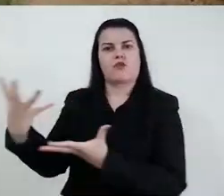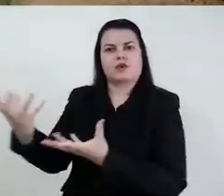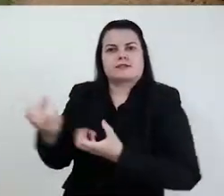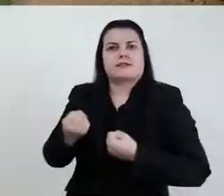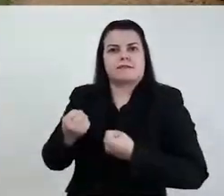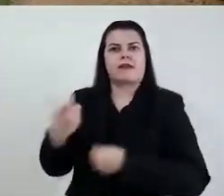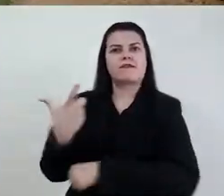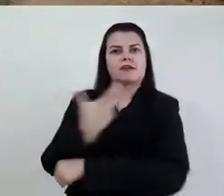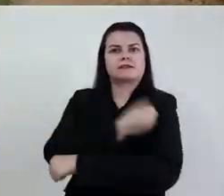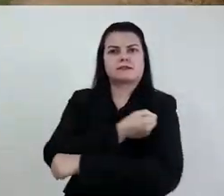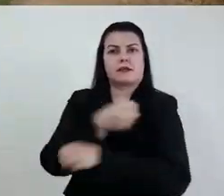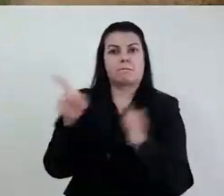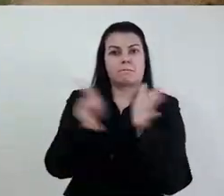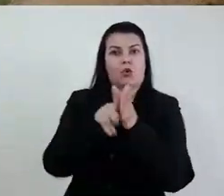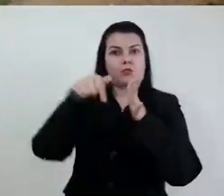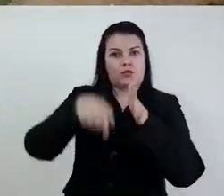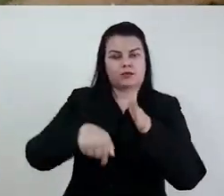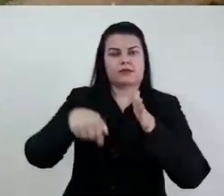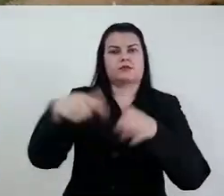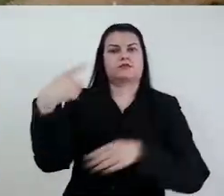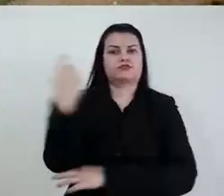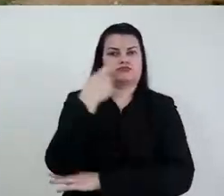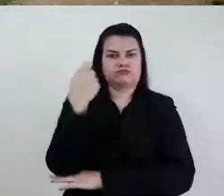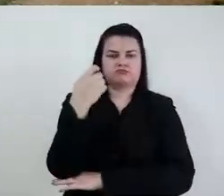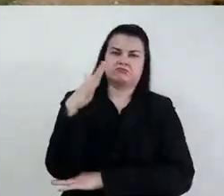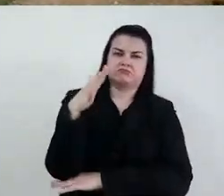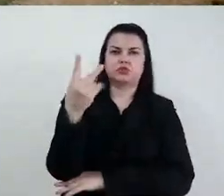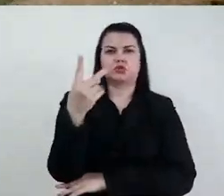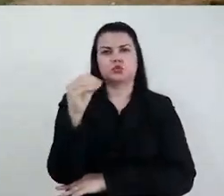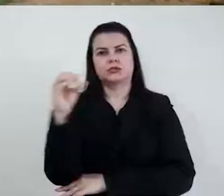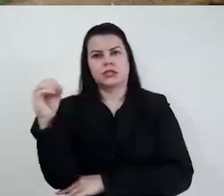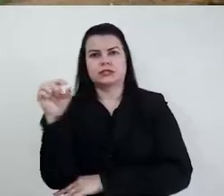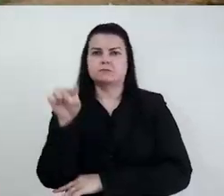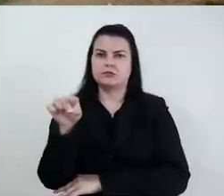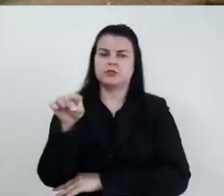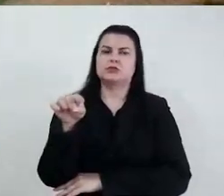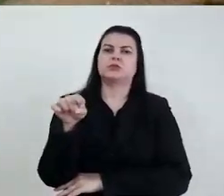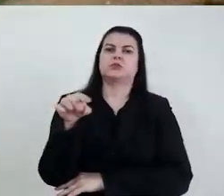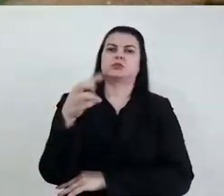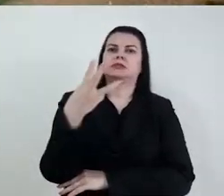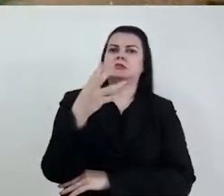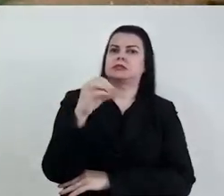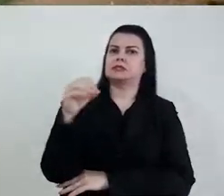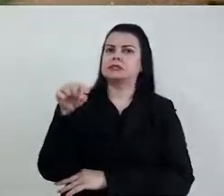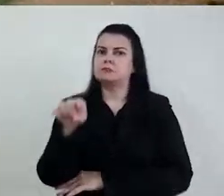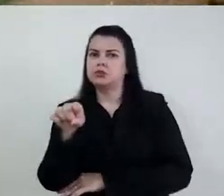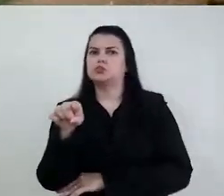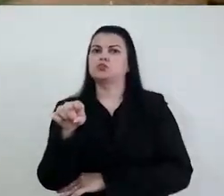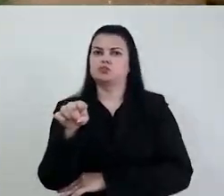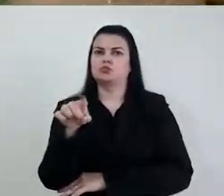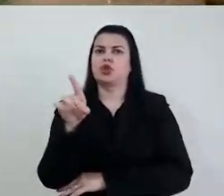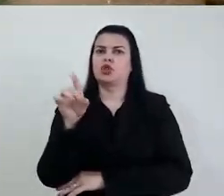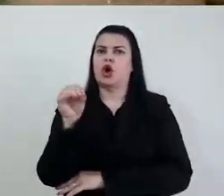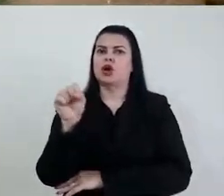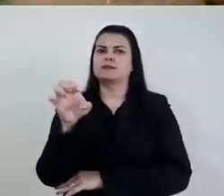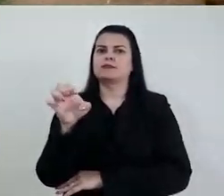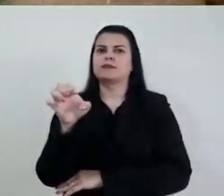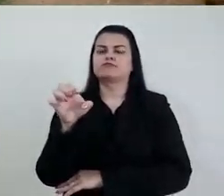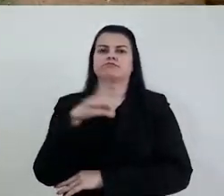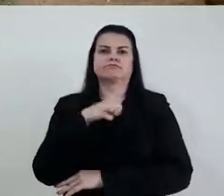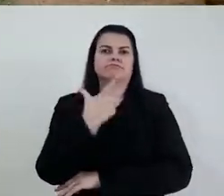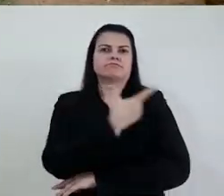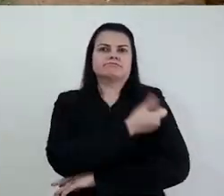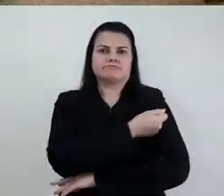da Saúde, receber as vacinas correspondentes a parte do Rio Grande do Sul. Entre 200 mil e 300 mil doses são esperadas neste